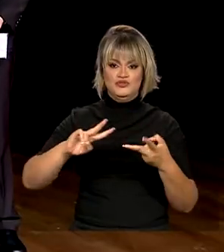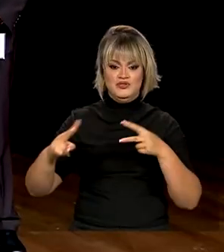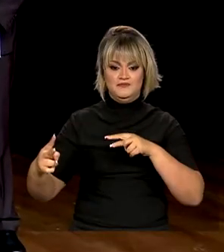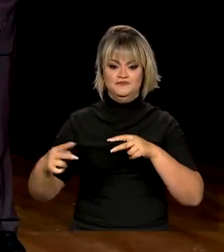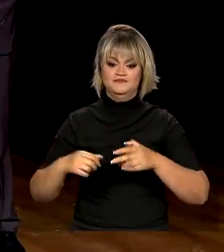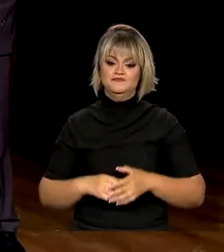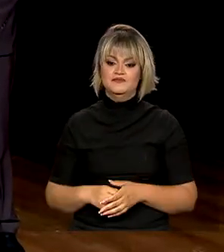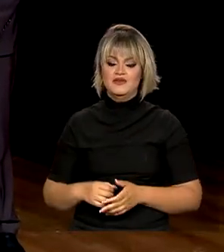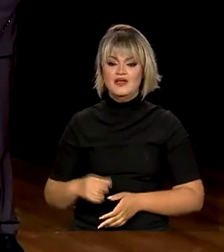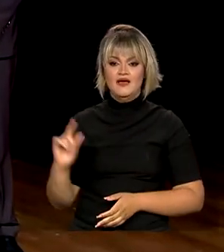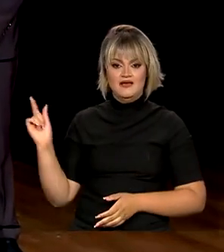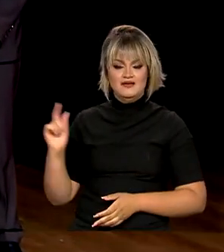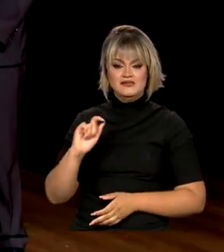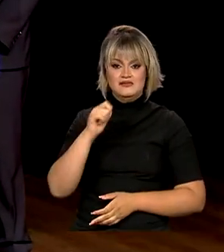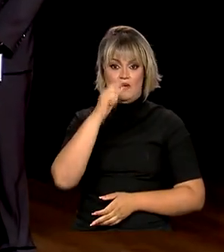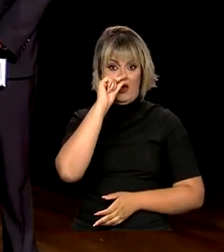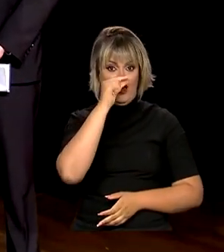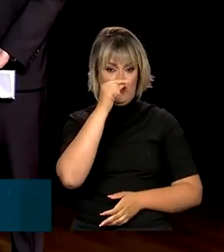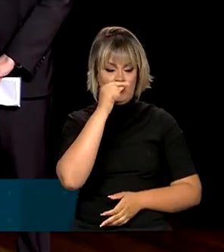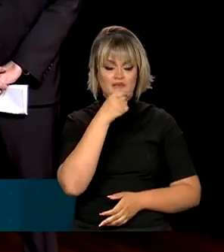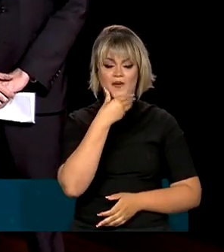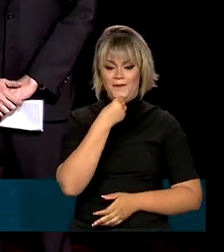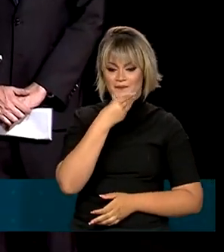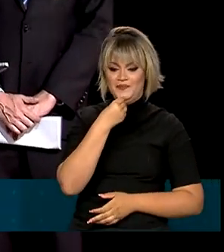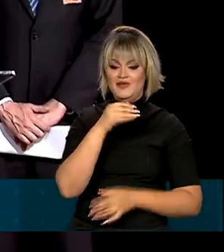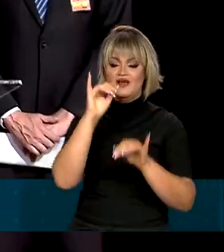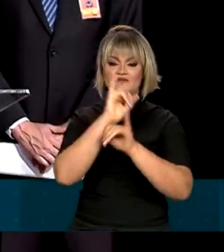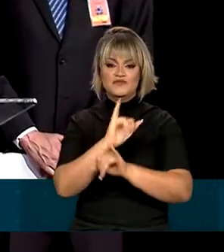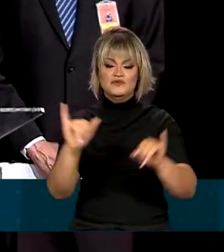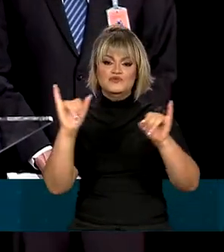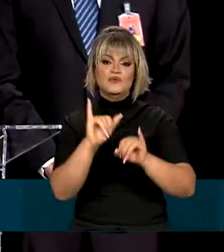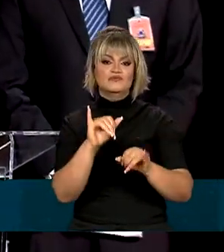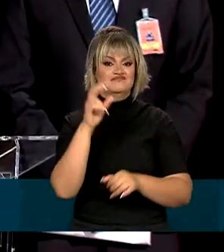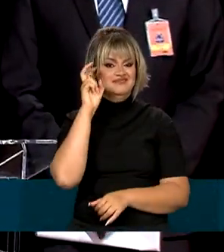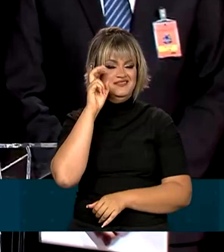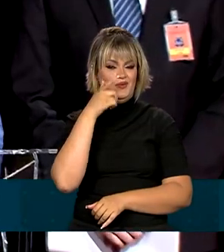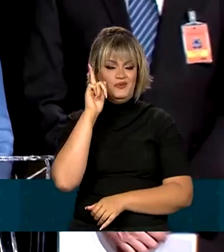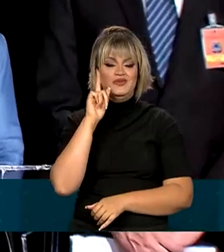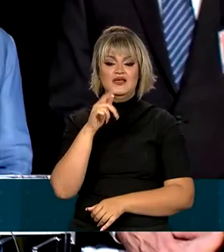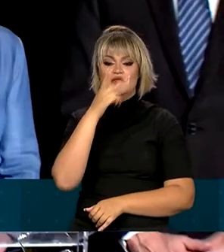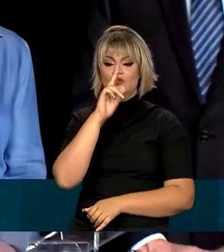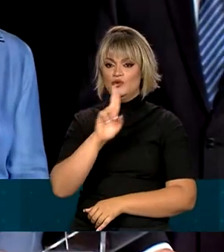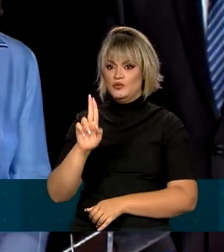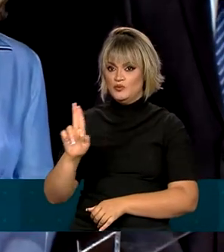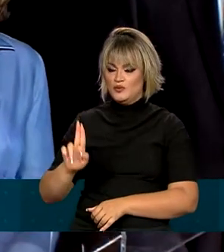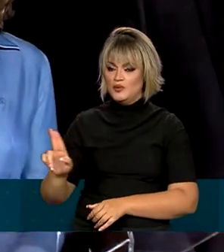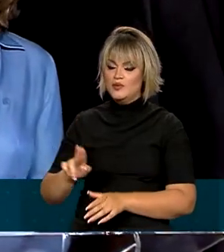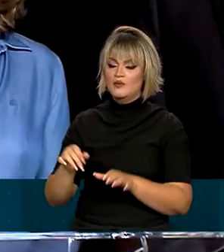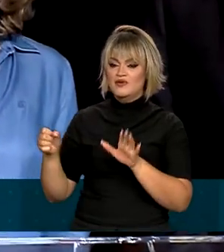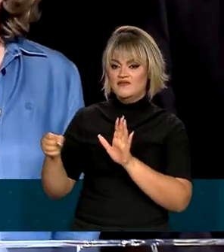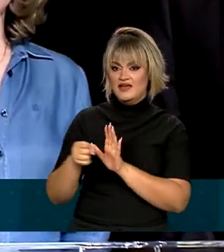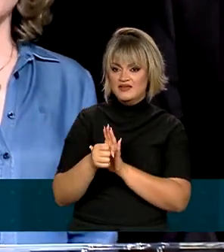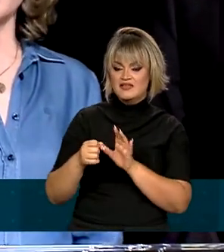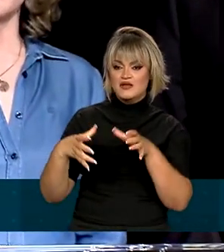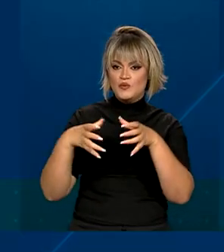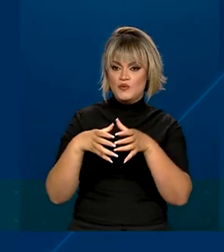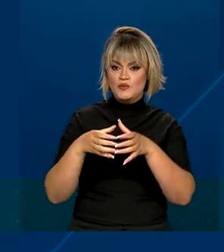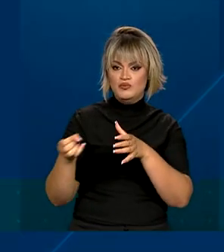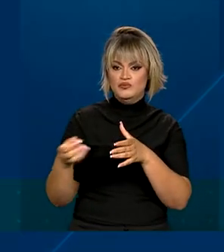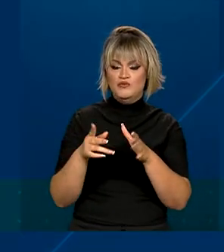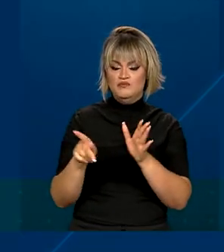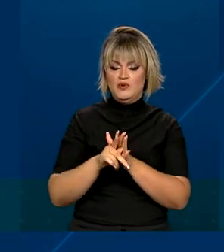O vice-presidente eleito, Geraldo Alckmin, anunciou nesta quinta-feira novos nomes para a equipe de transição.